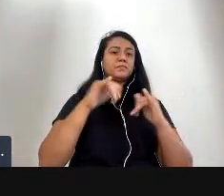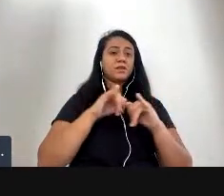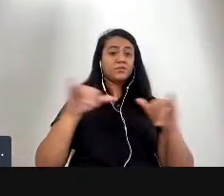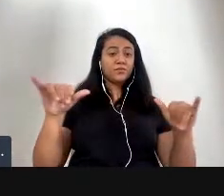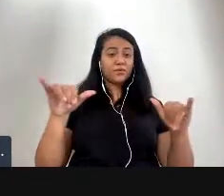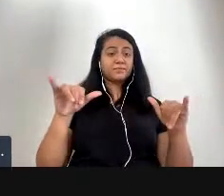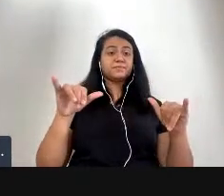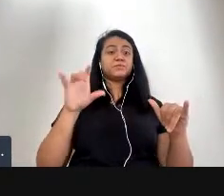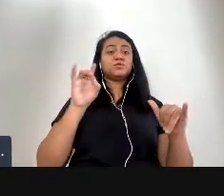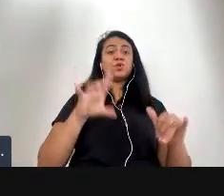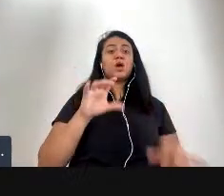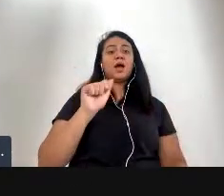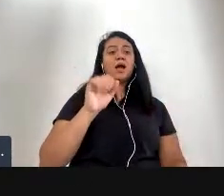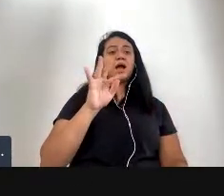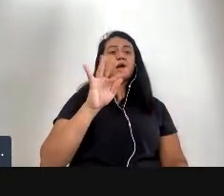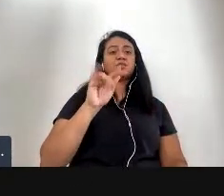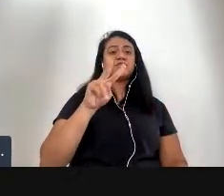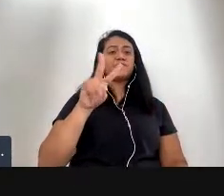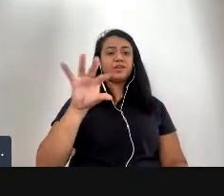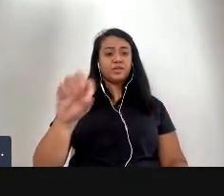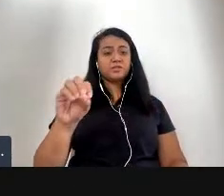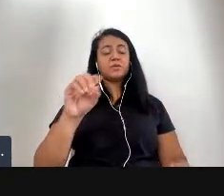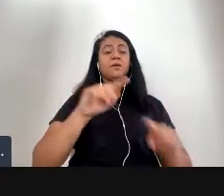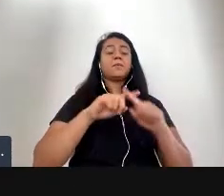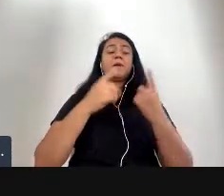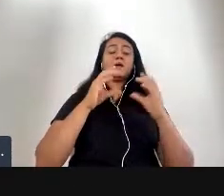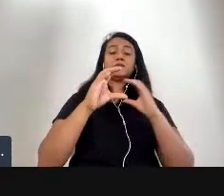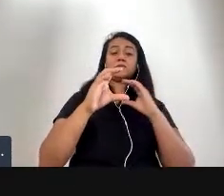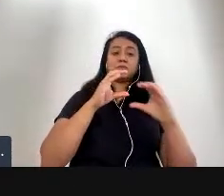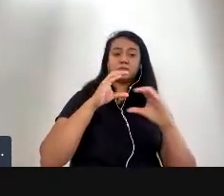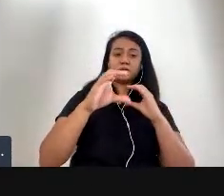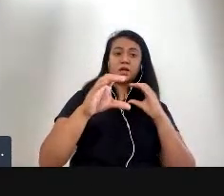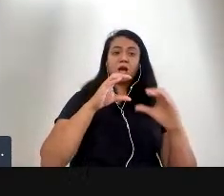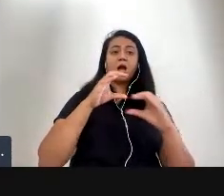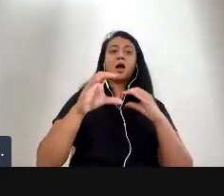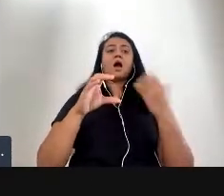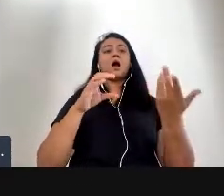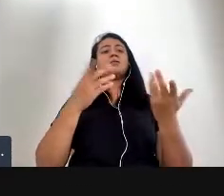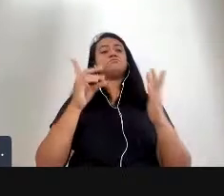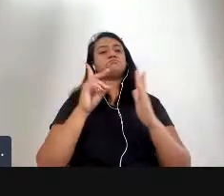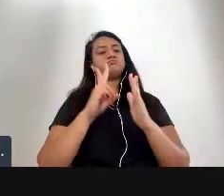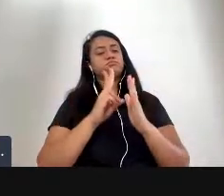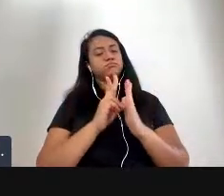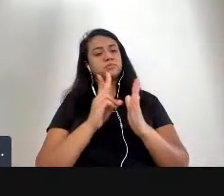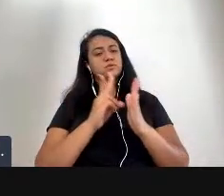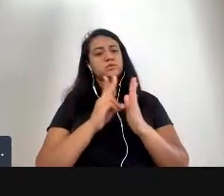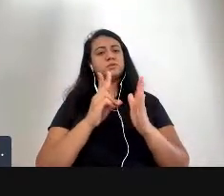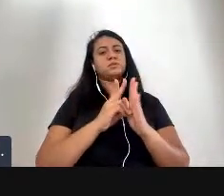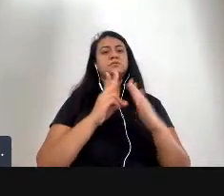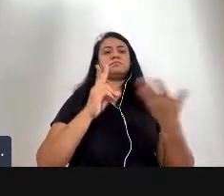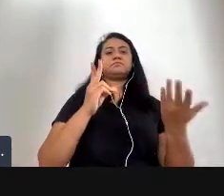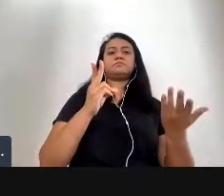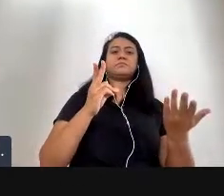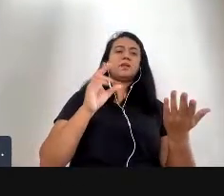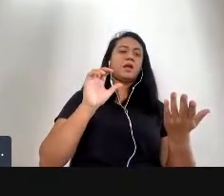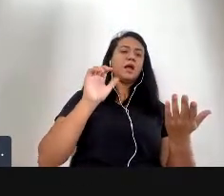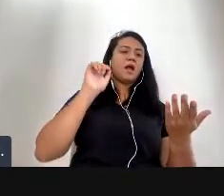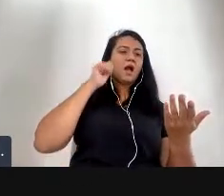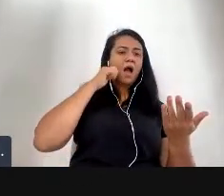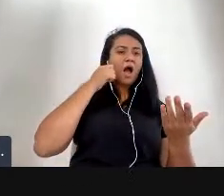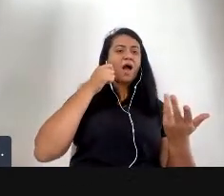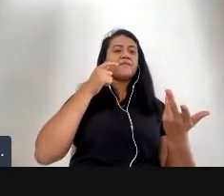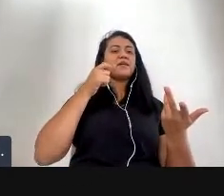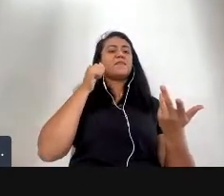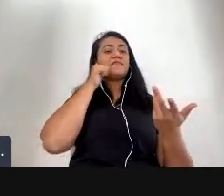no ativismo mas nas redes de comunicação das produções indígenas afro queer feministas